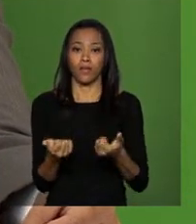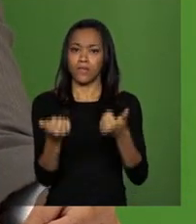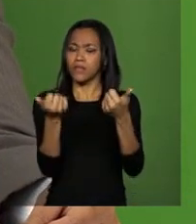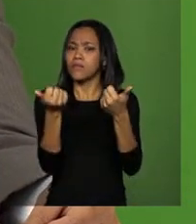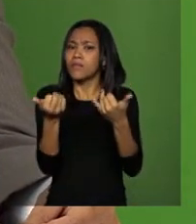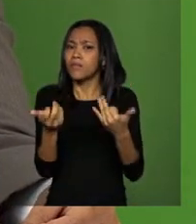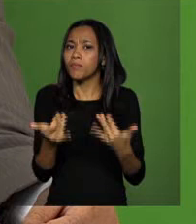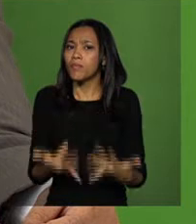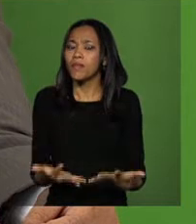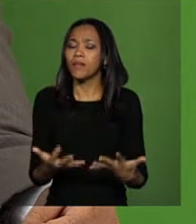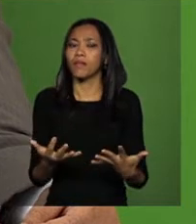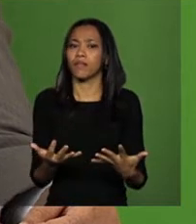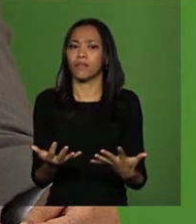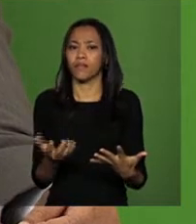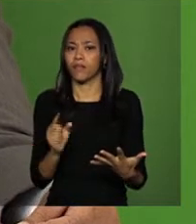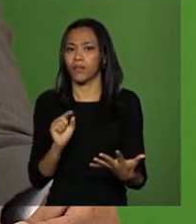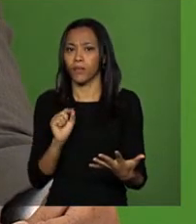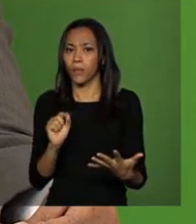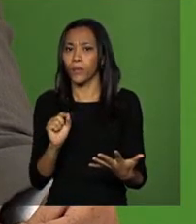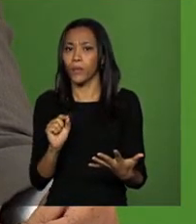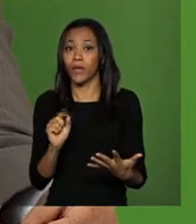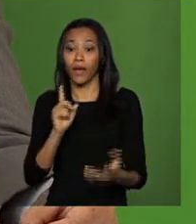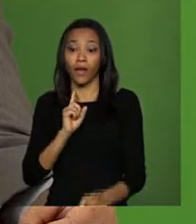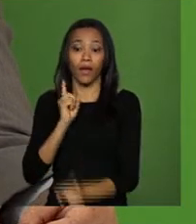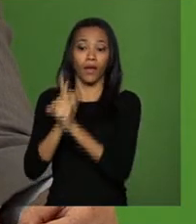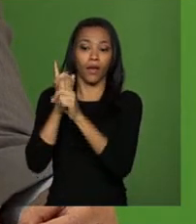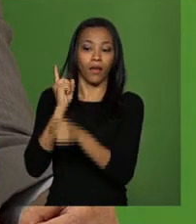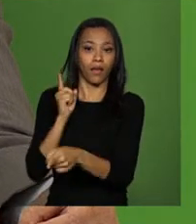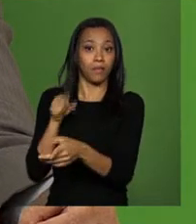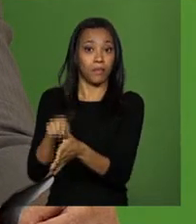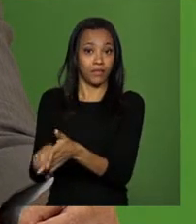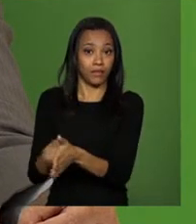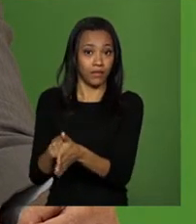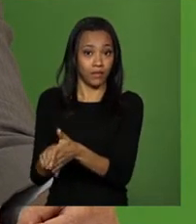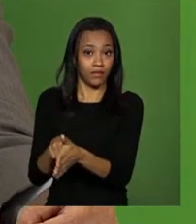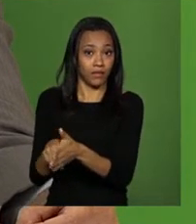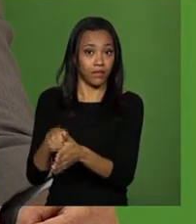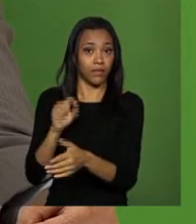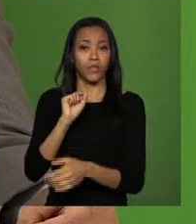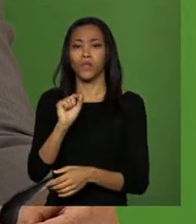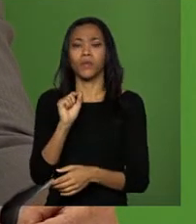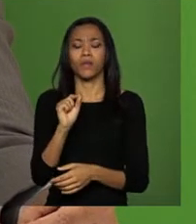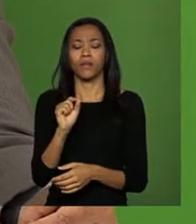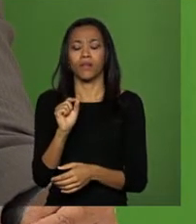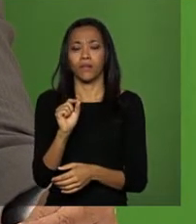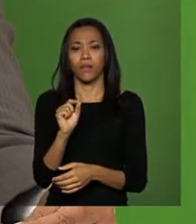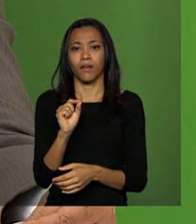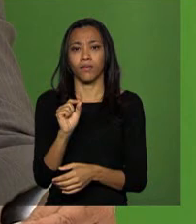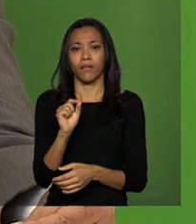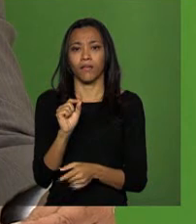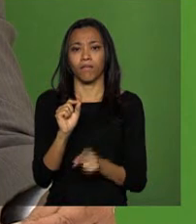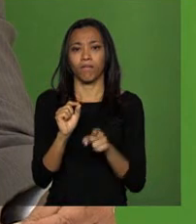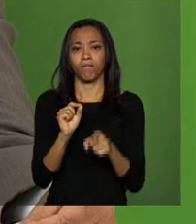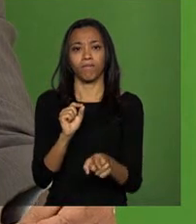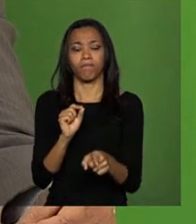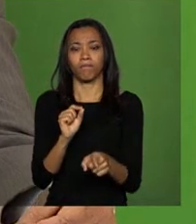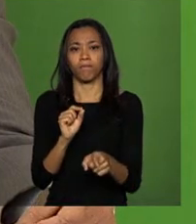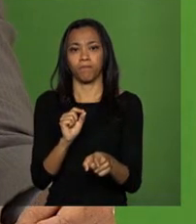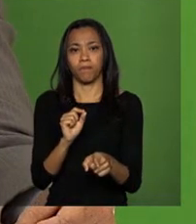o que é descoberta e o que é aquilo que